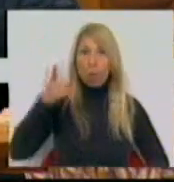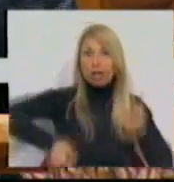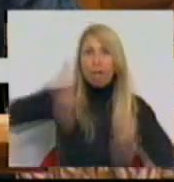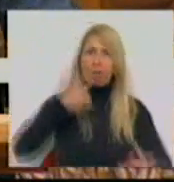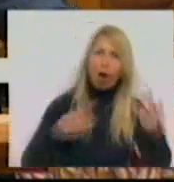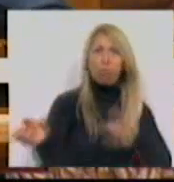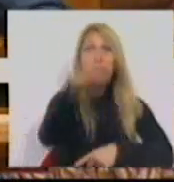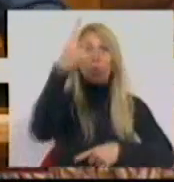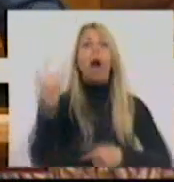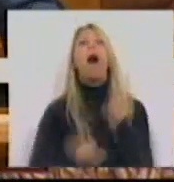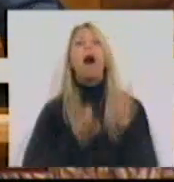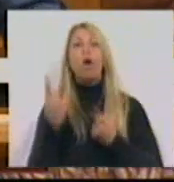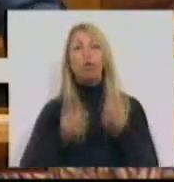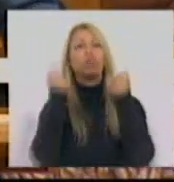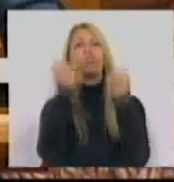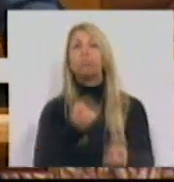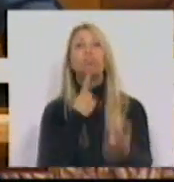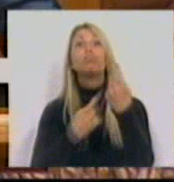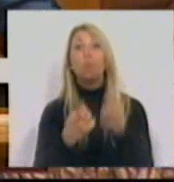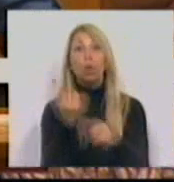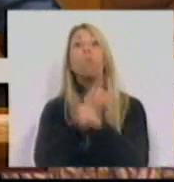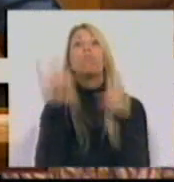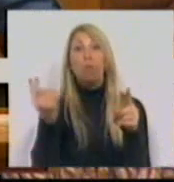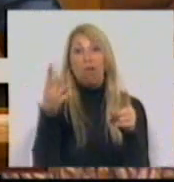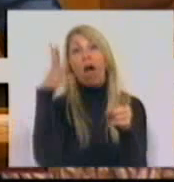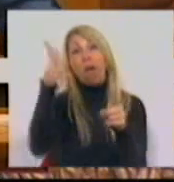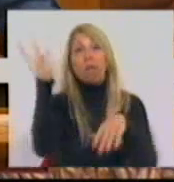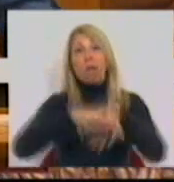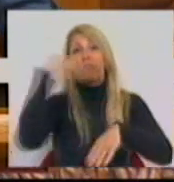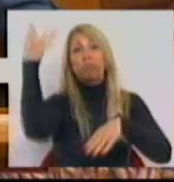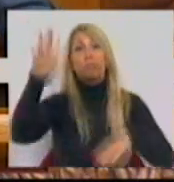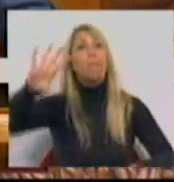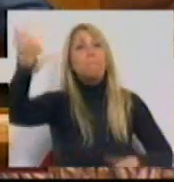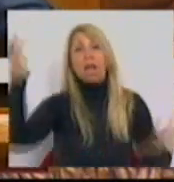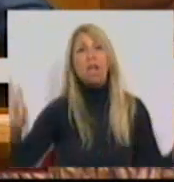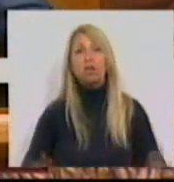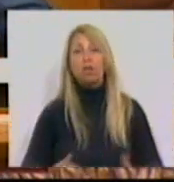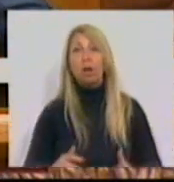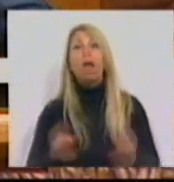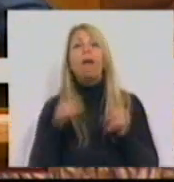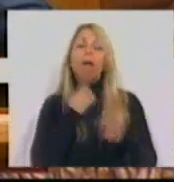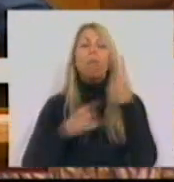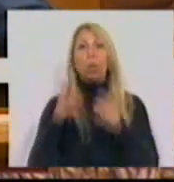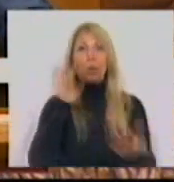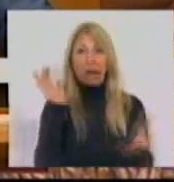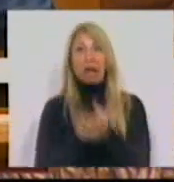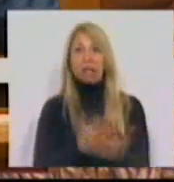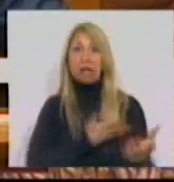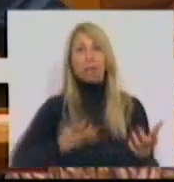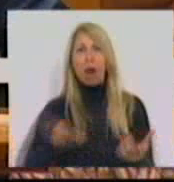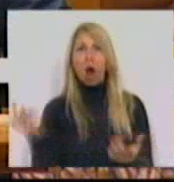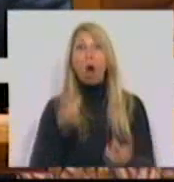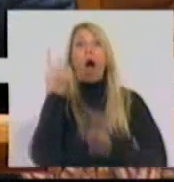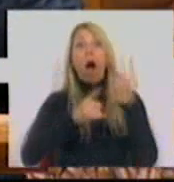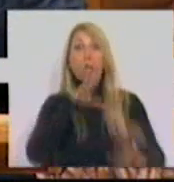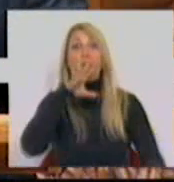nem conseguem perguntar, porque vão emigrar no dia de amanhã. Perguntem a um número cada vez maior de casais desempregados, alguns deles com